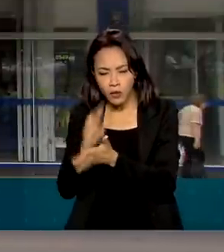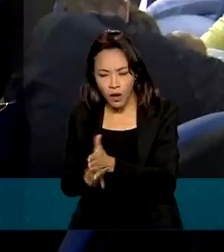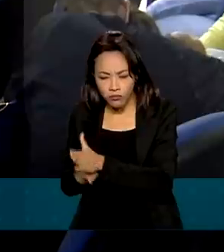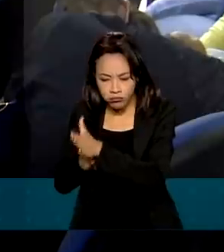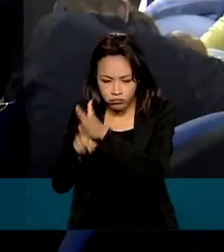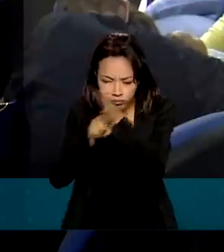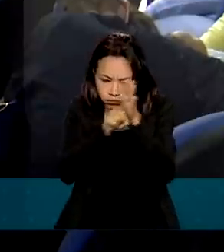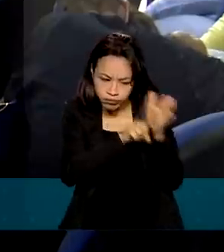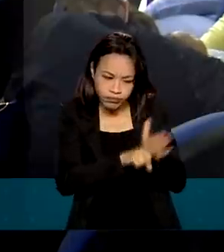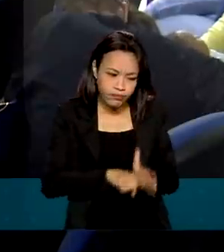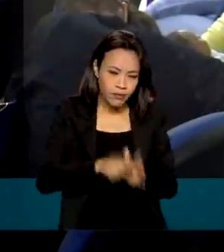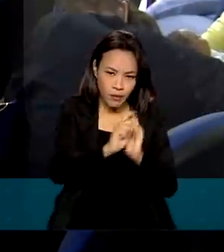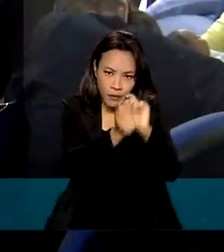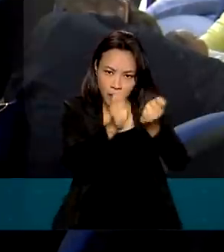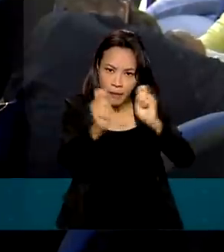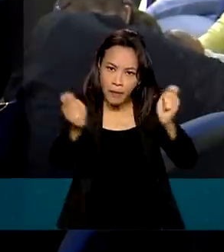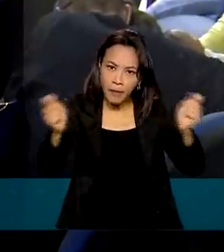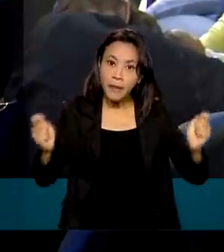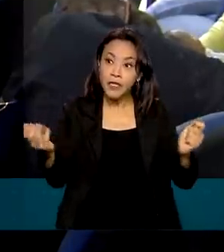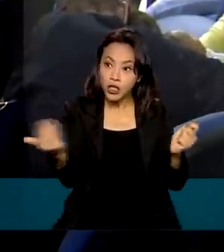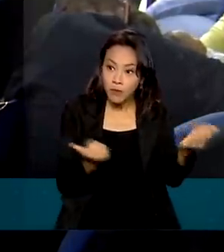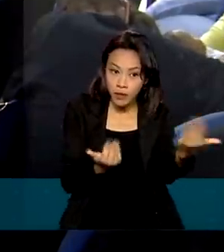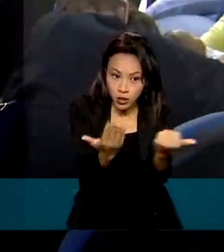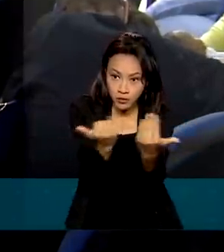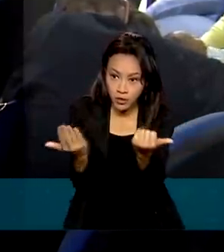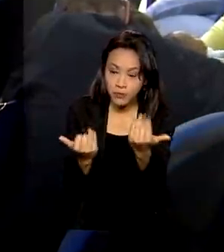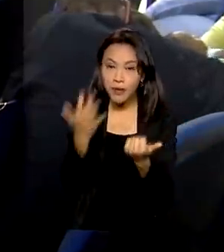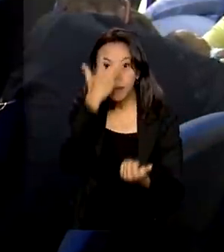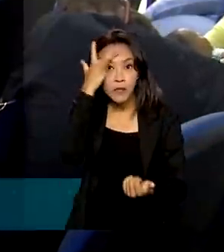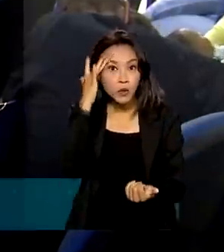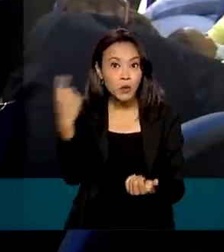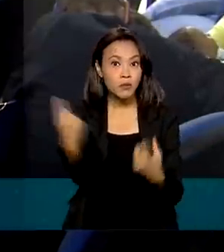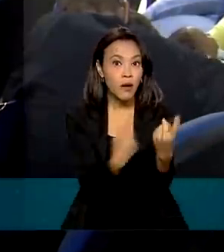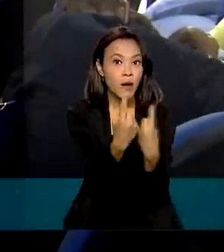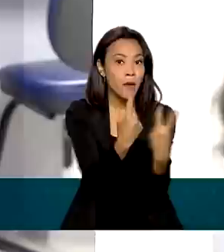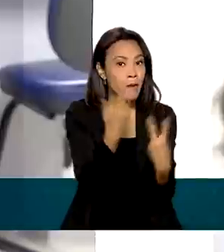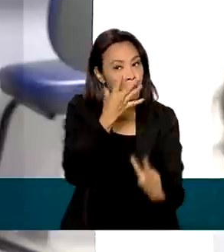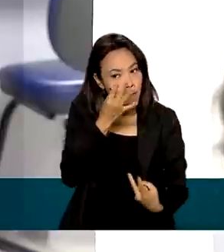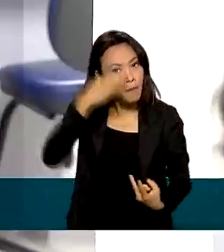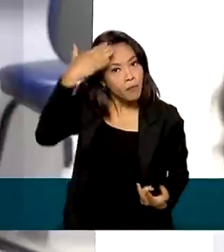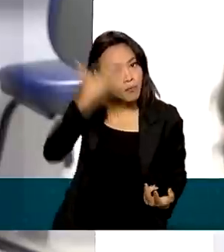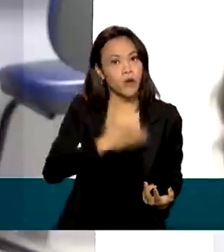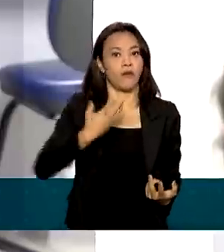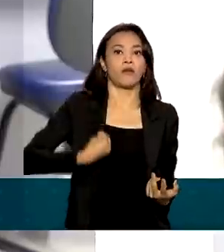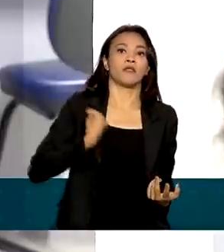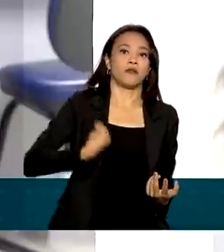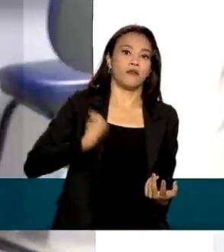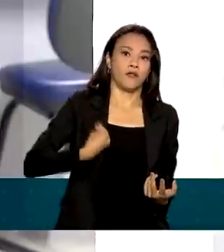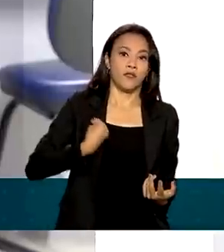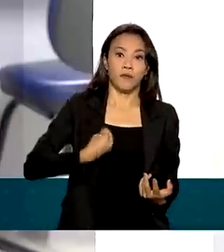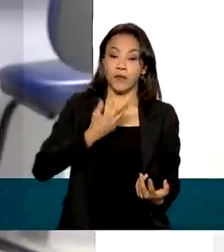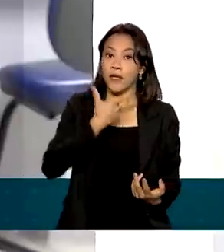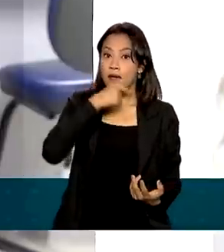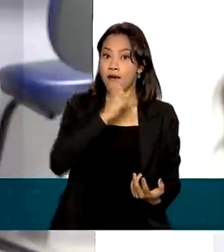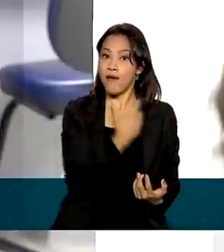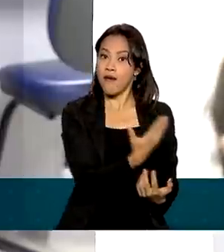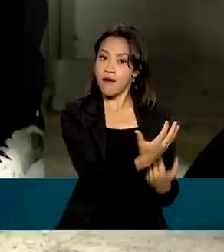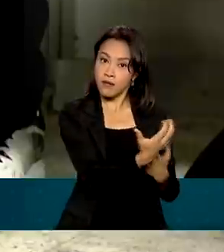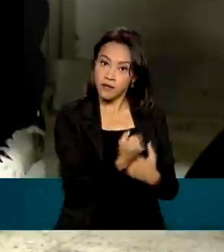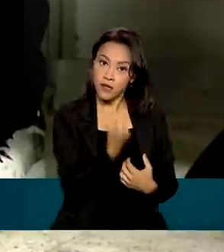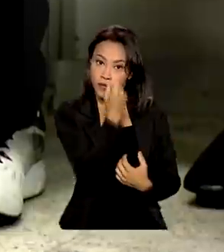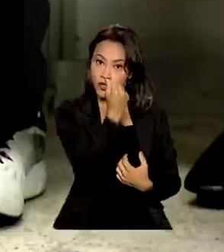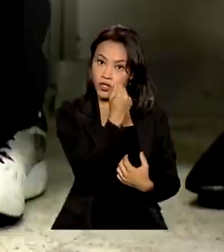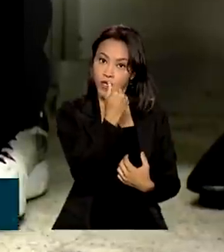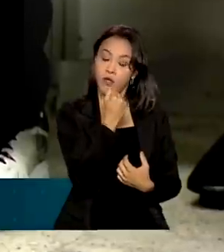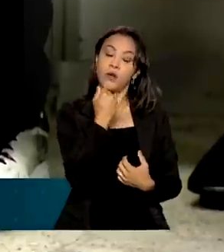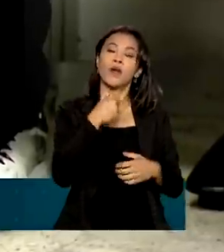pagos. O Instituto tem convocado casos com indícios de irregularidade. Quem recebe o auxílio por incapacidade temporária,